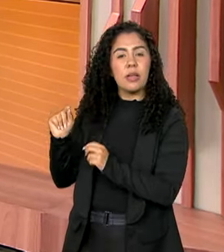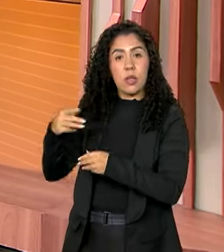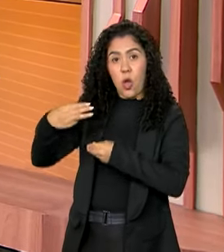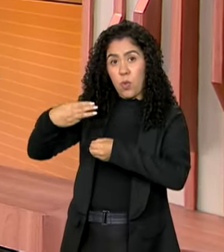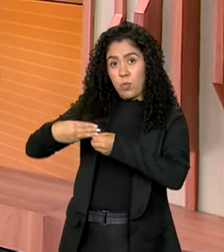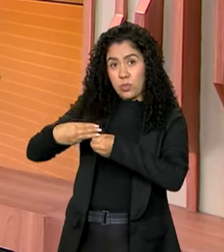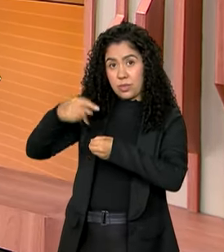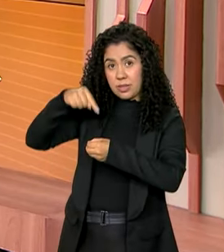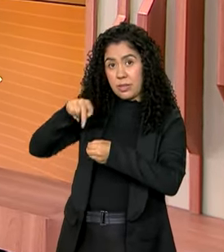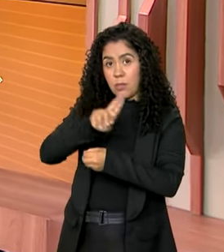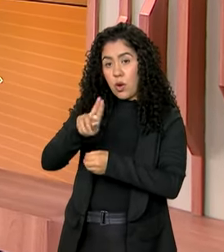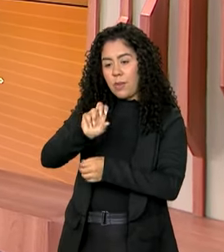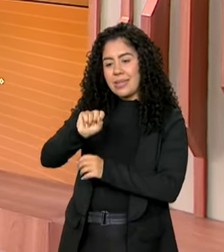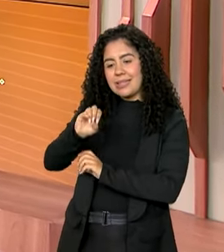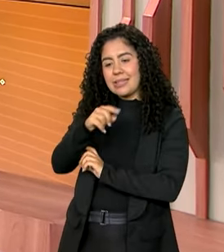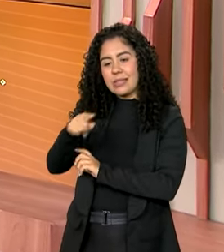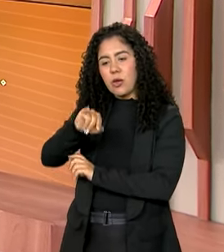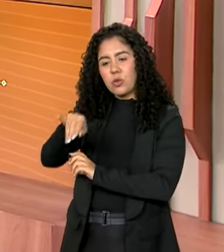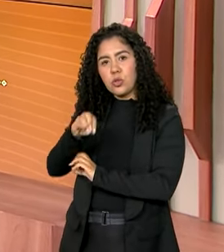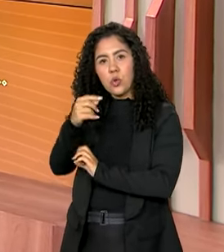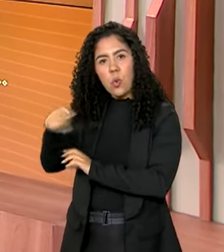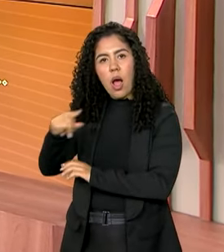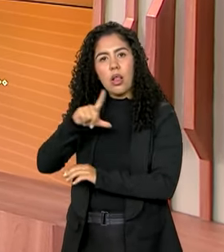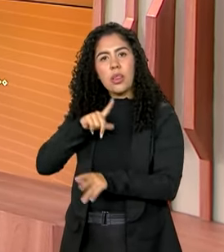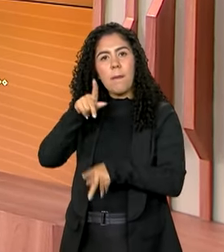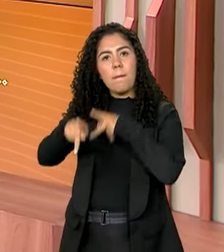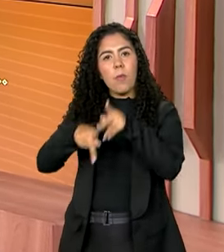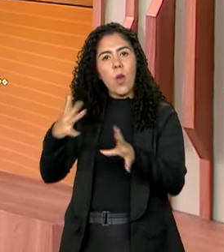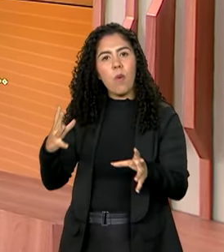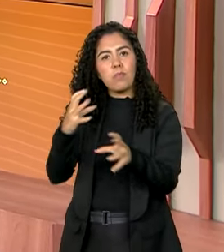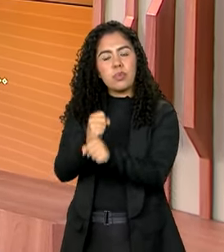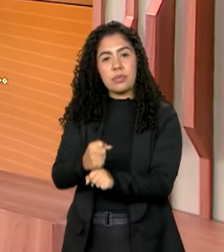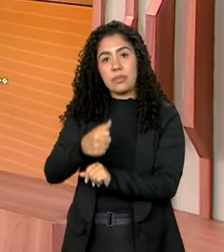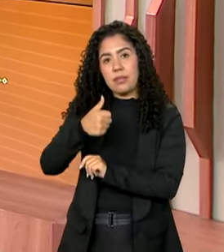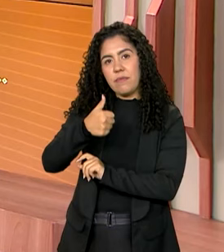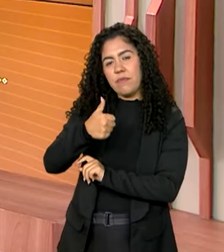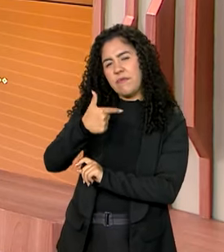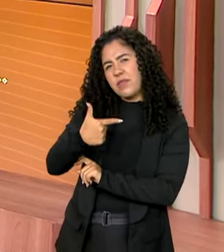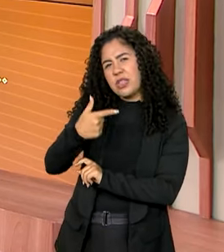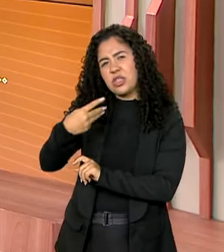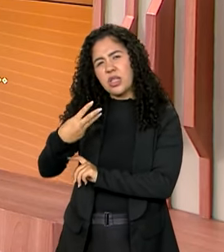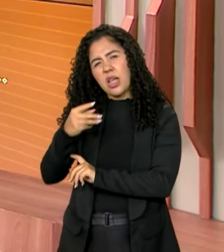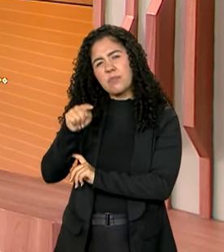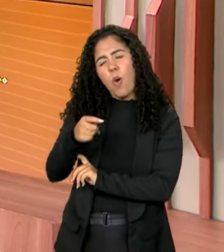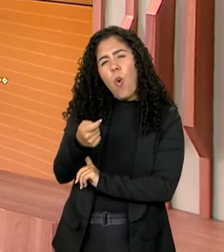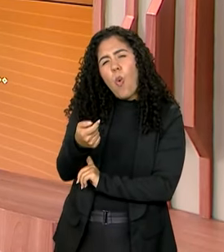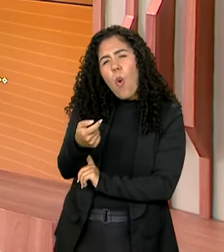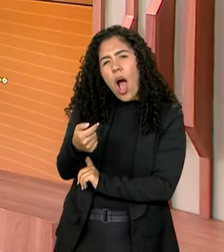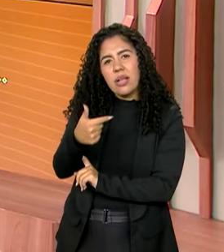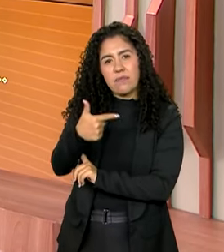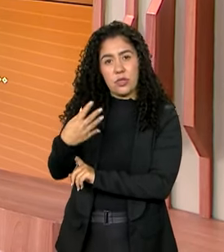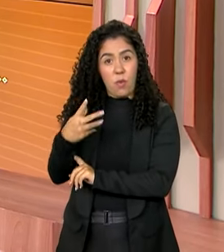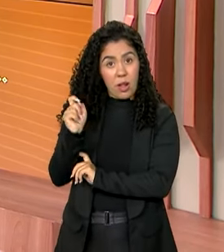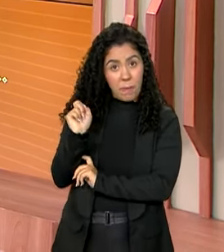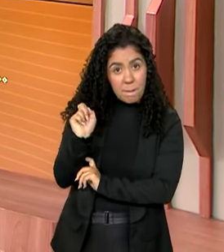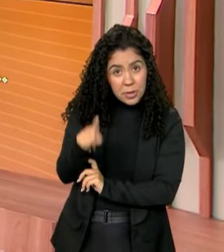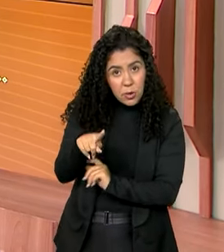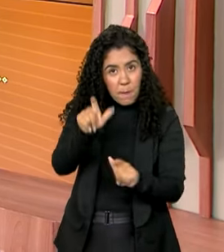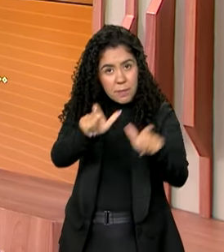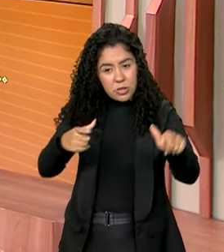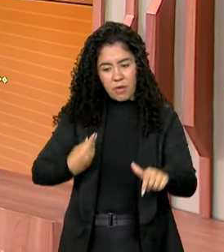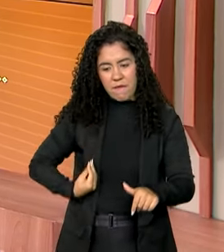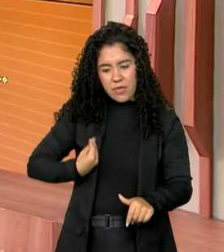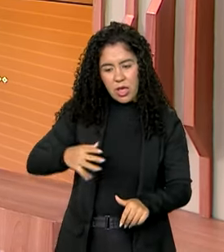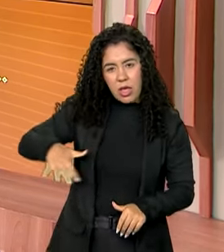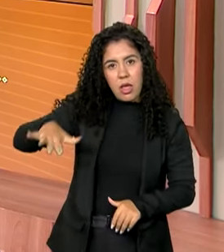São João da Ponte tem uma população de cerca de 23 mil, quase 24 mil habitantes, isso de acordo